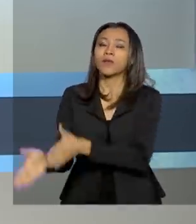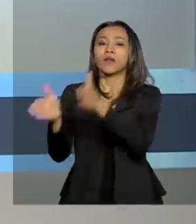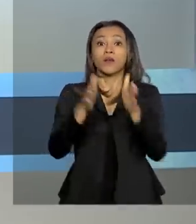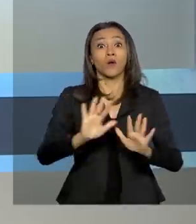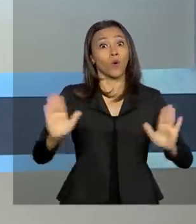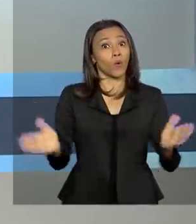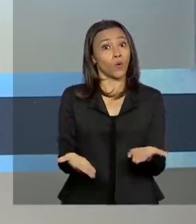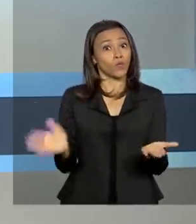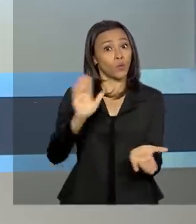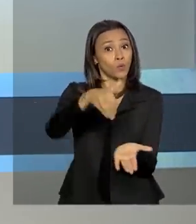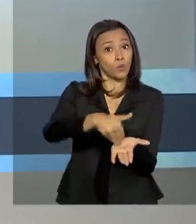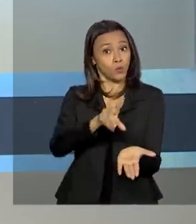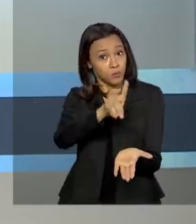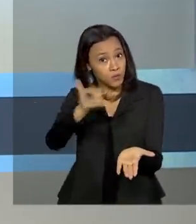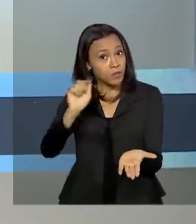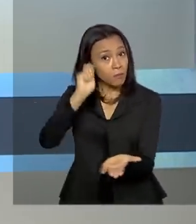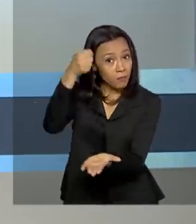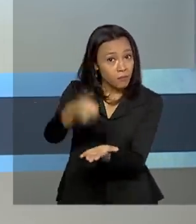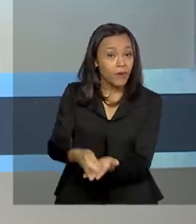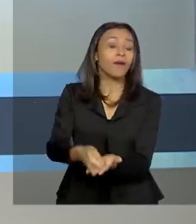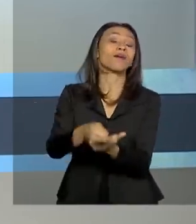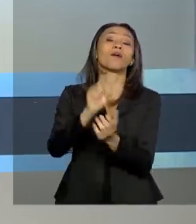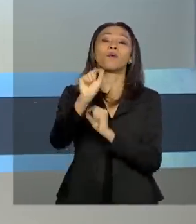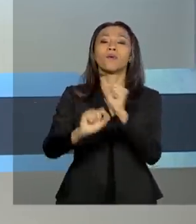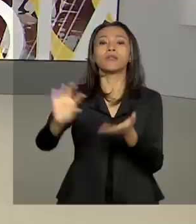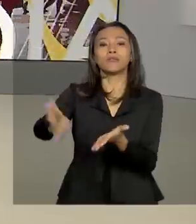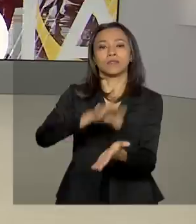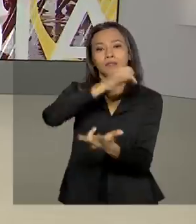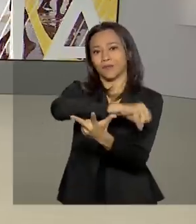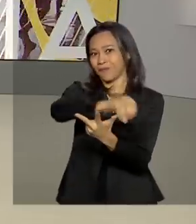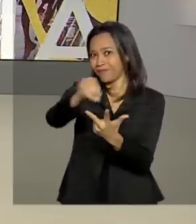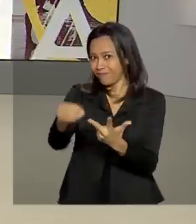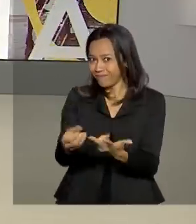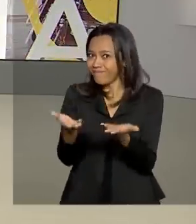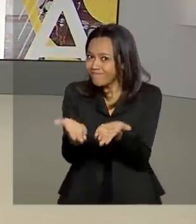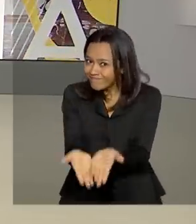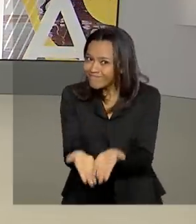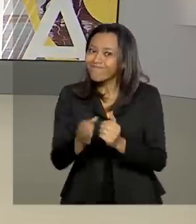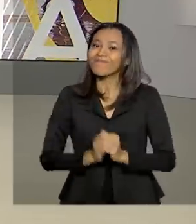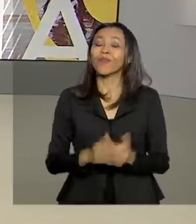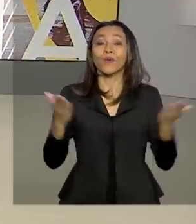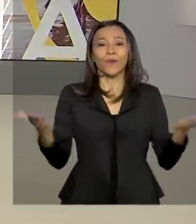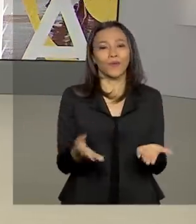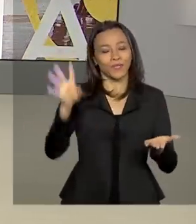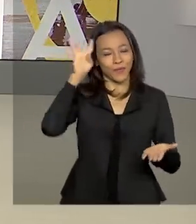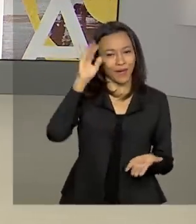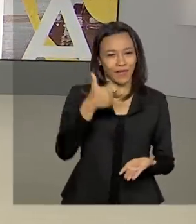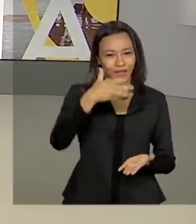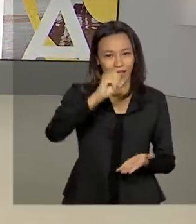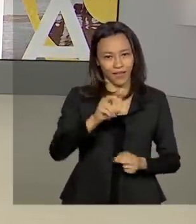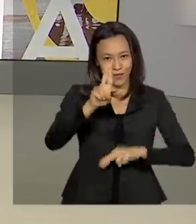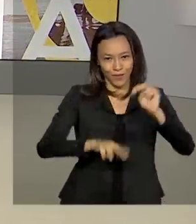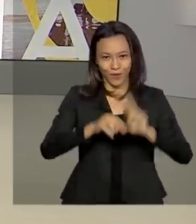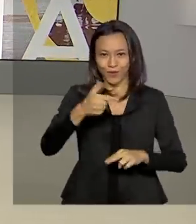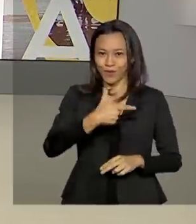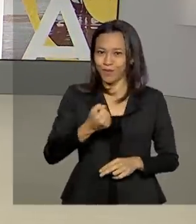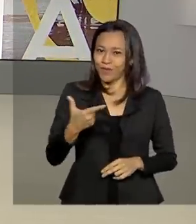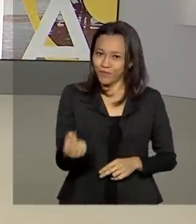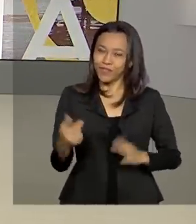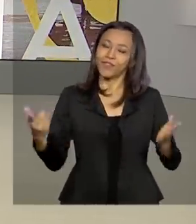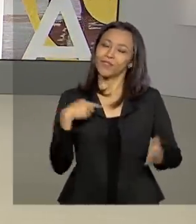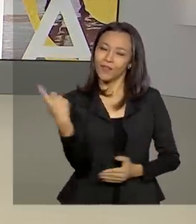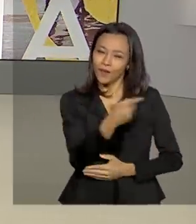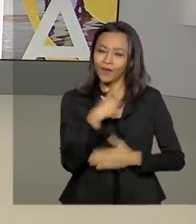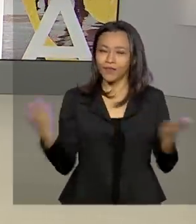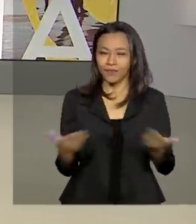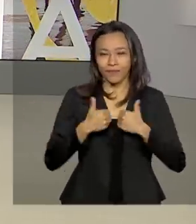hoje é o último dia para pagar a taxa de inscrição do Enem. Hoje é quarta-feira, 10 de junho de 2020. O Brasil